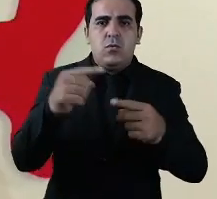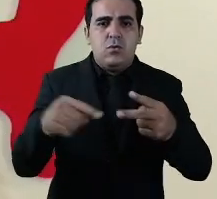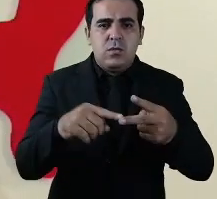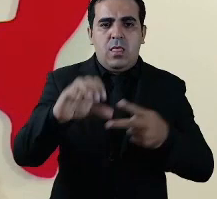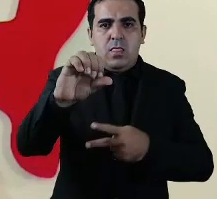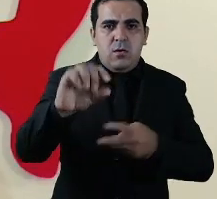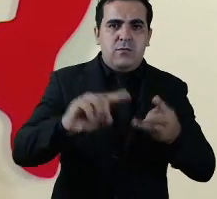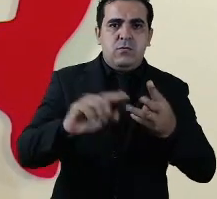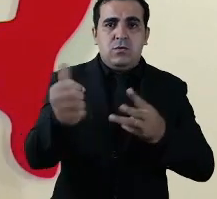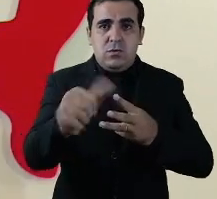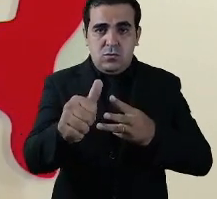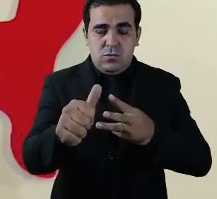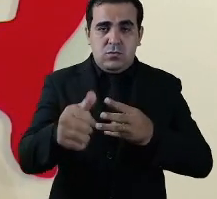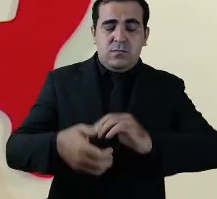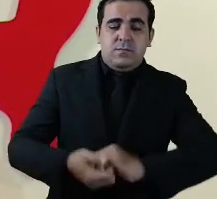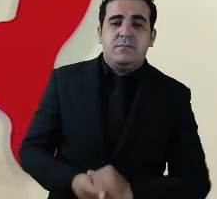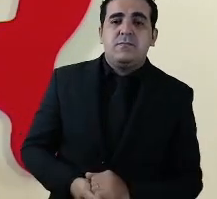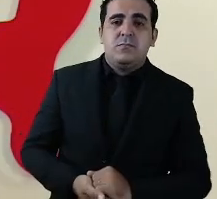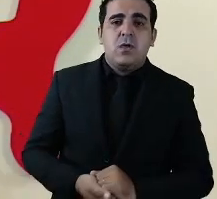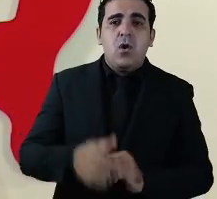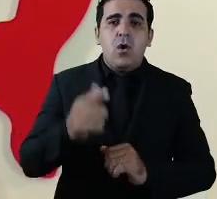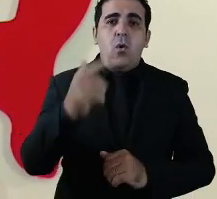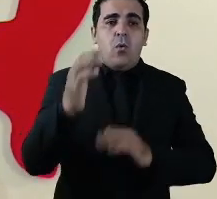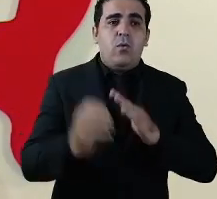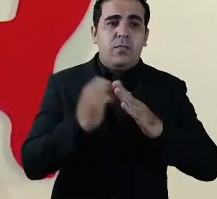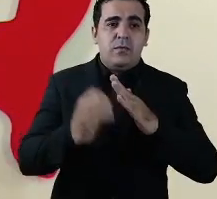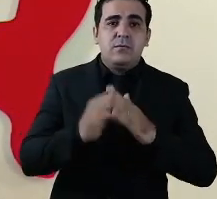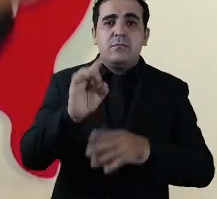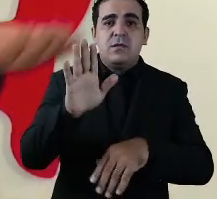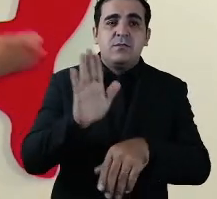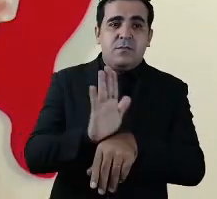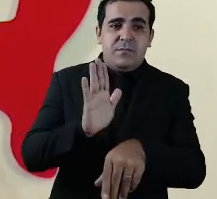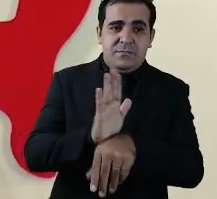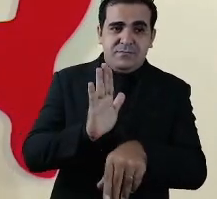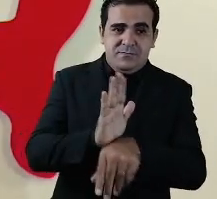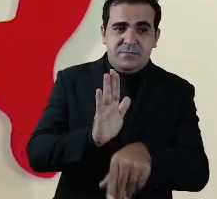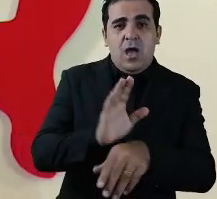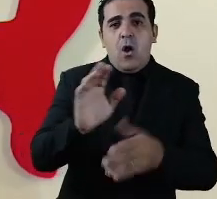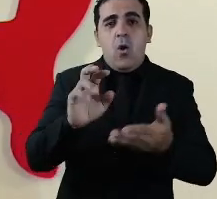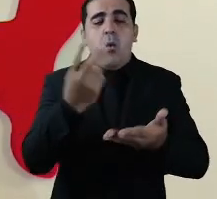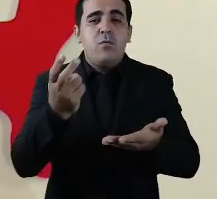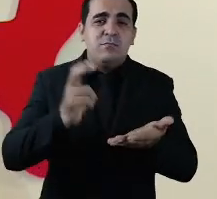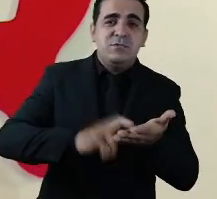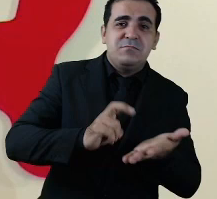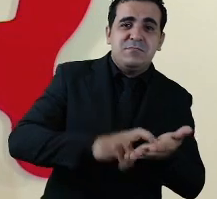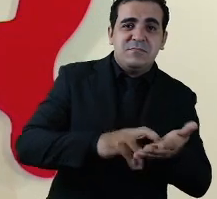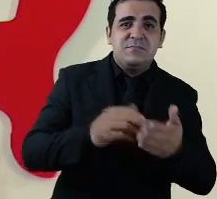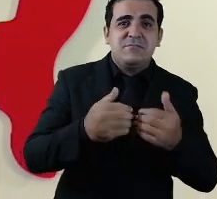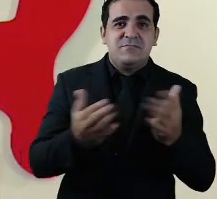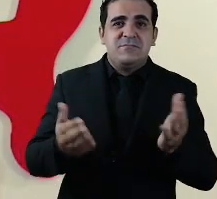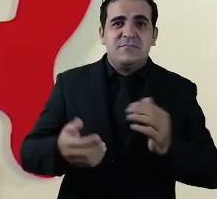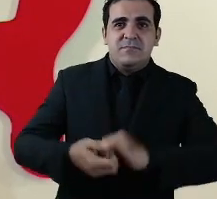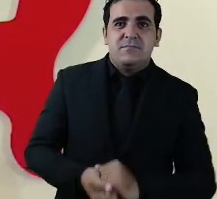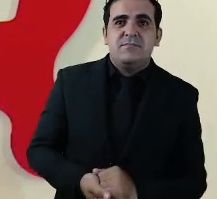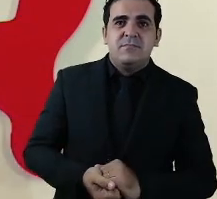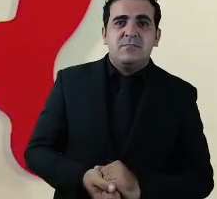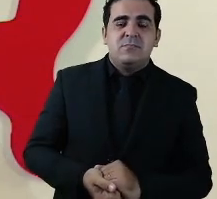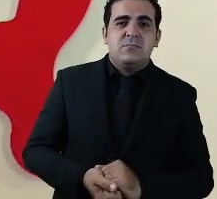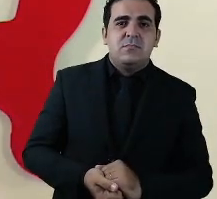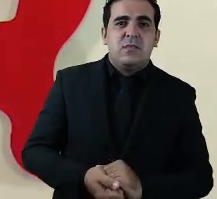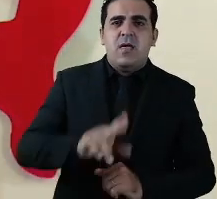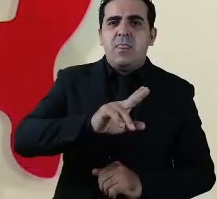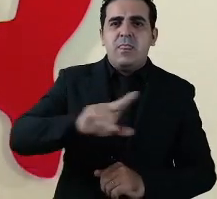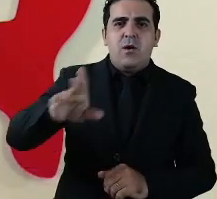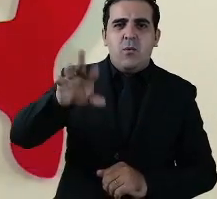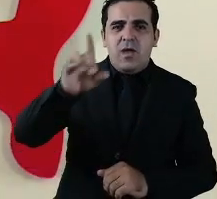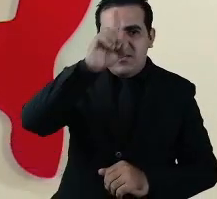outros às 10, outros às 11. Outros vão funcionar só à tarde, outros só pela manhã. E isto não